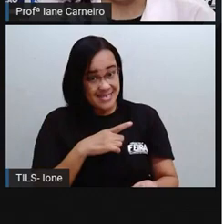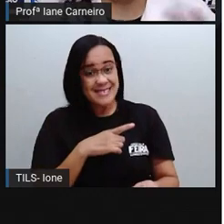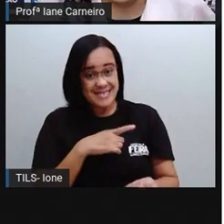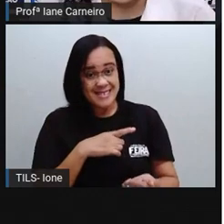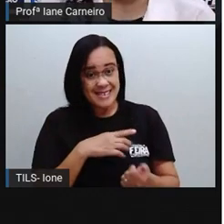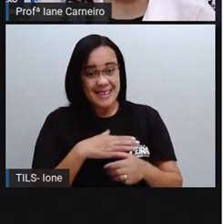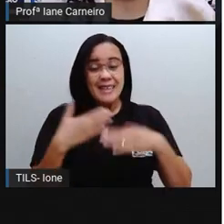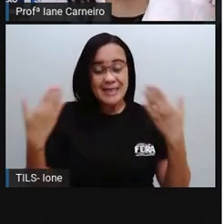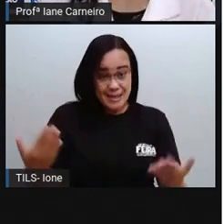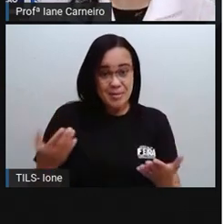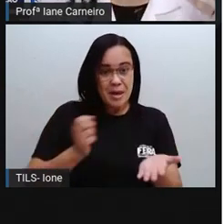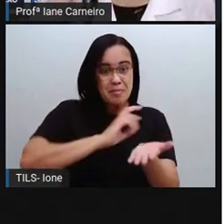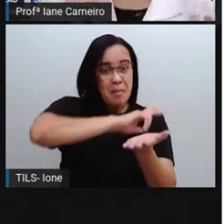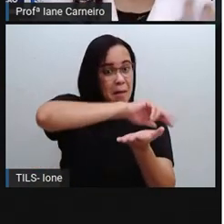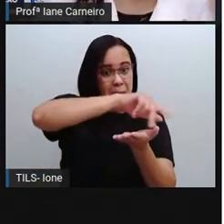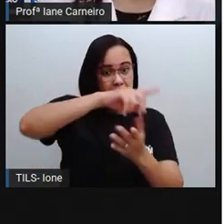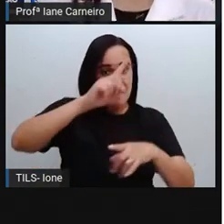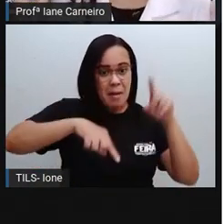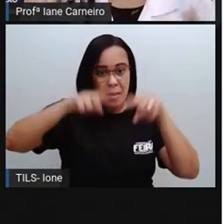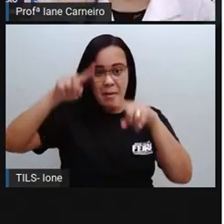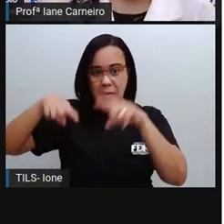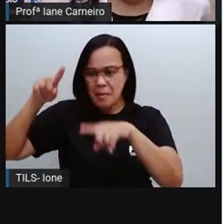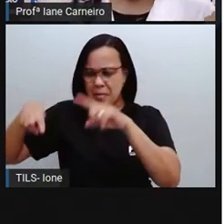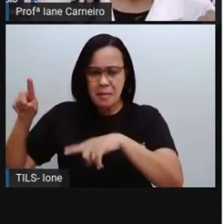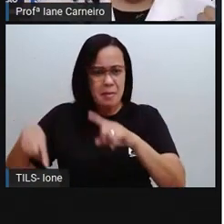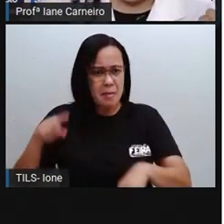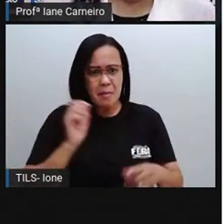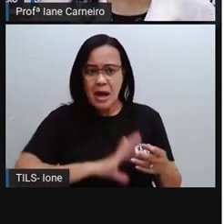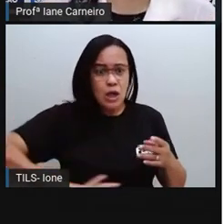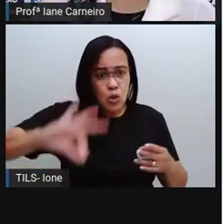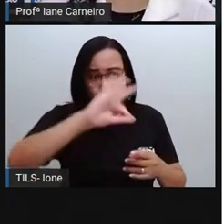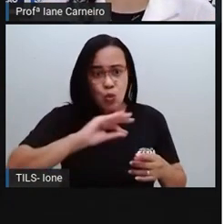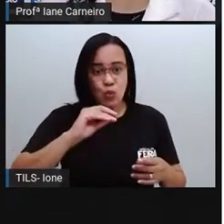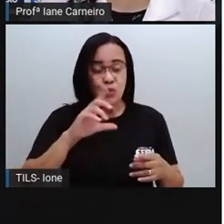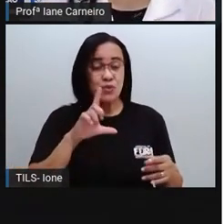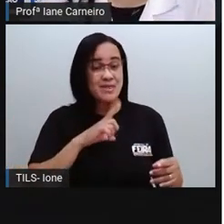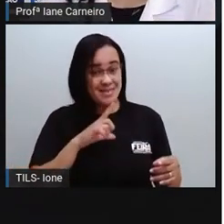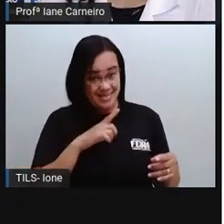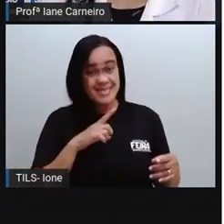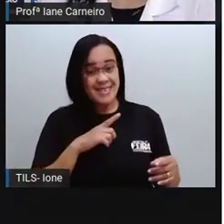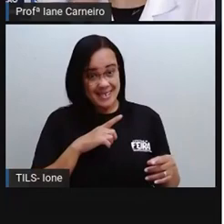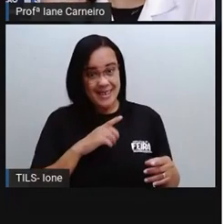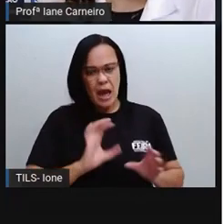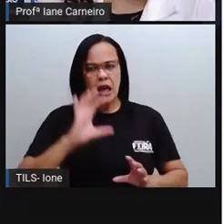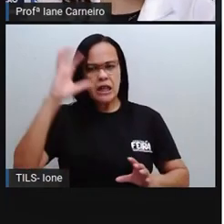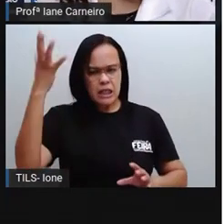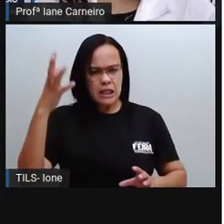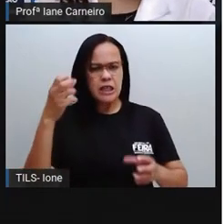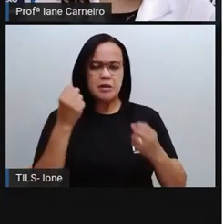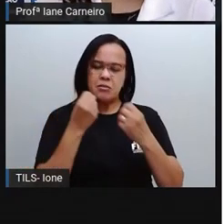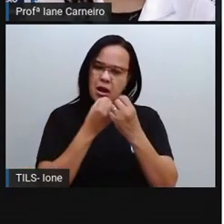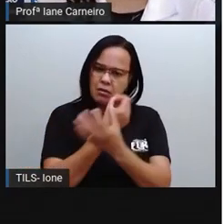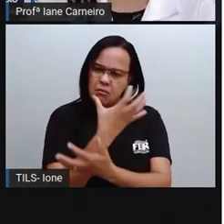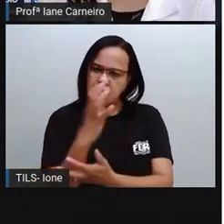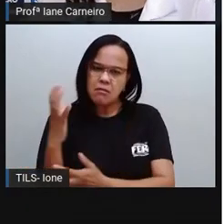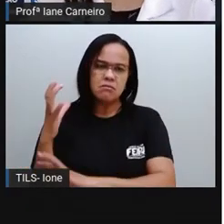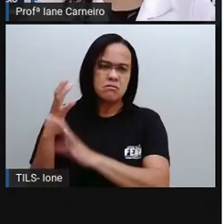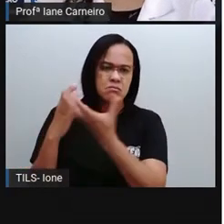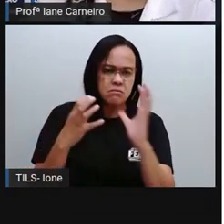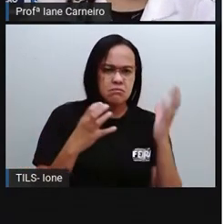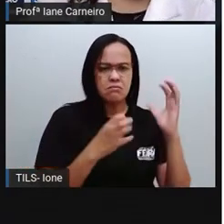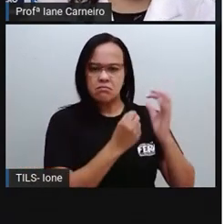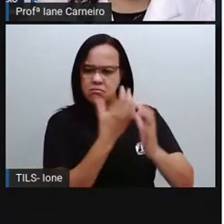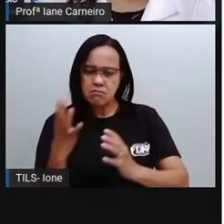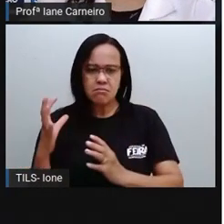variedade aqui, ó, de clima, de vegetação, tá bom? E aí, a Pró trouxe mais umas fotos, né? Lembra muito a